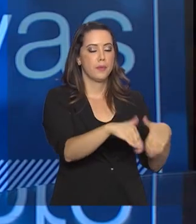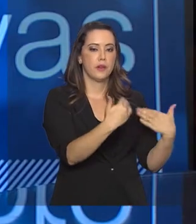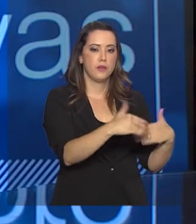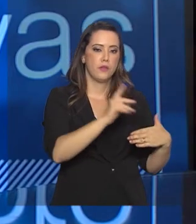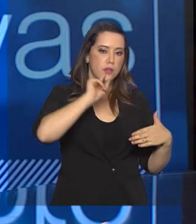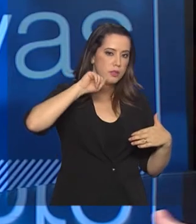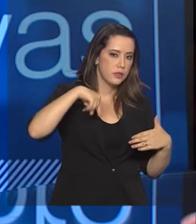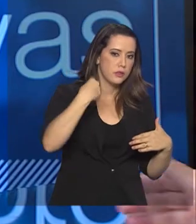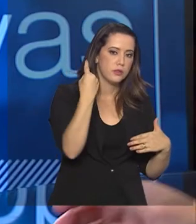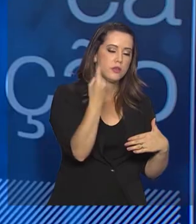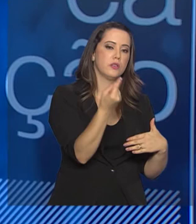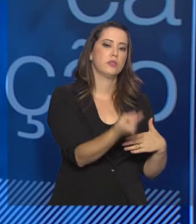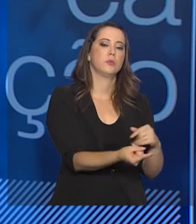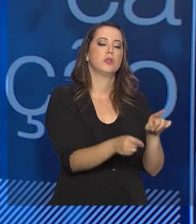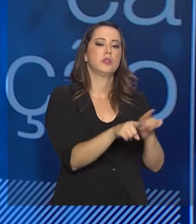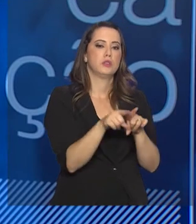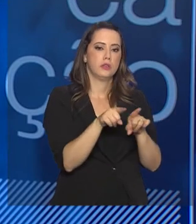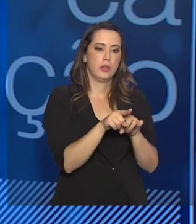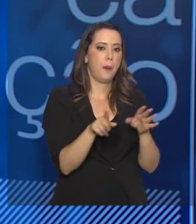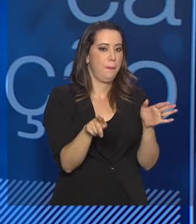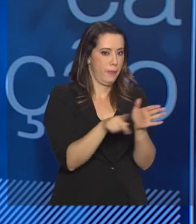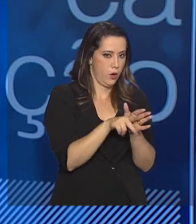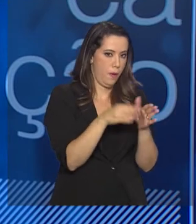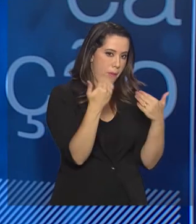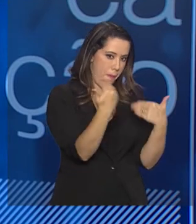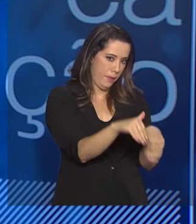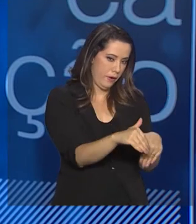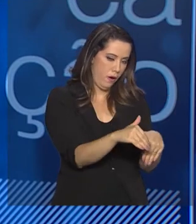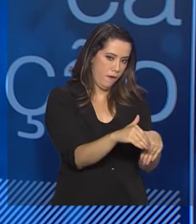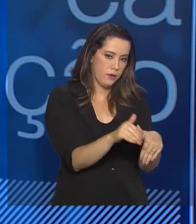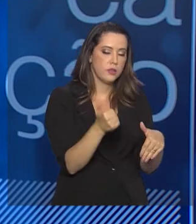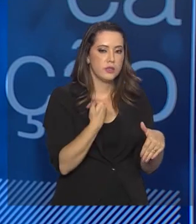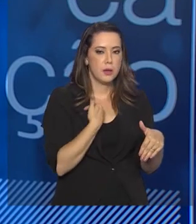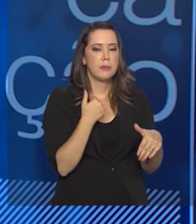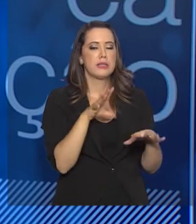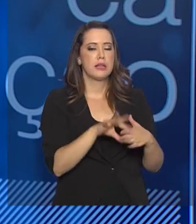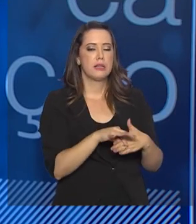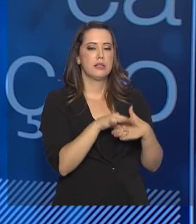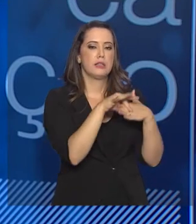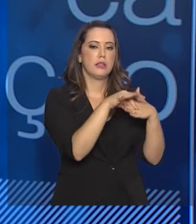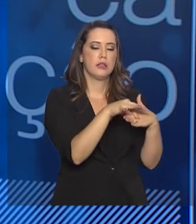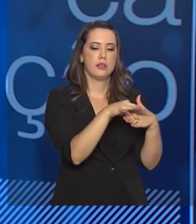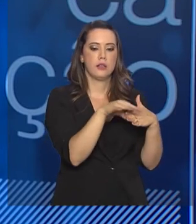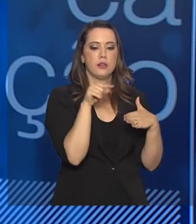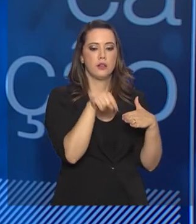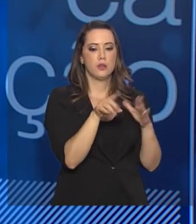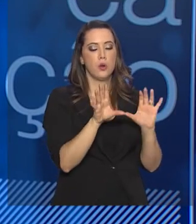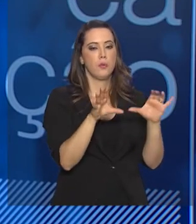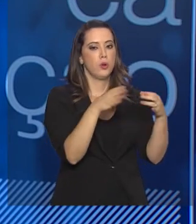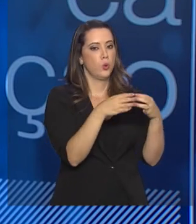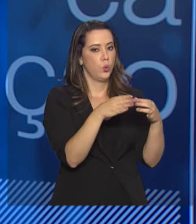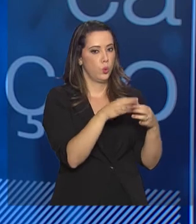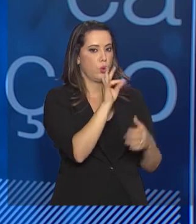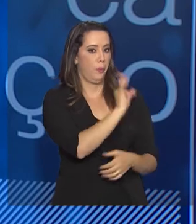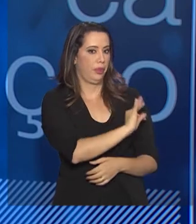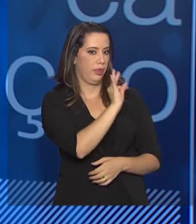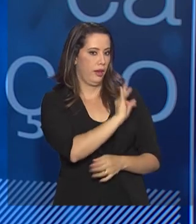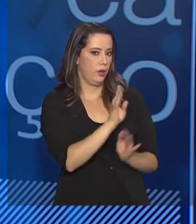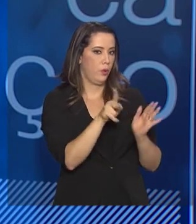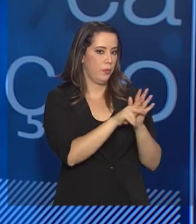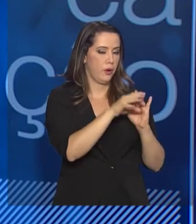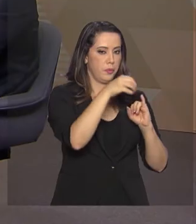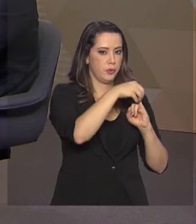tem a parte de produção da prova propriamente dita. Mas é feita e coordenada pela equipe técnica do INEP.